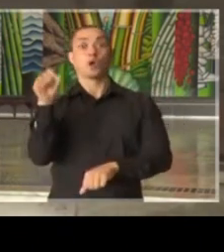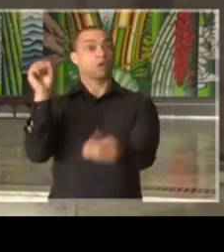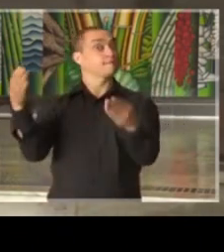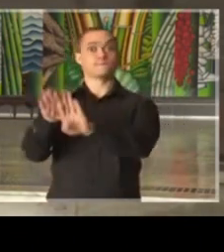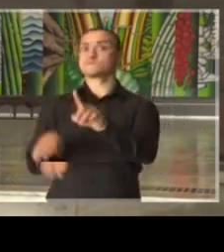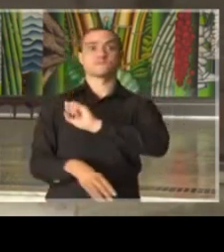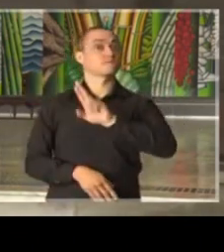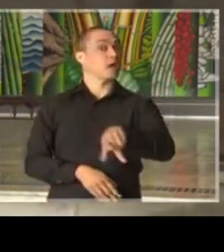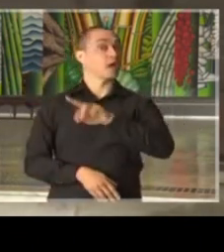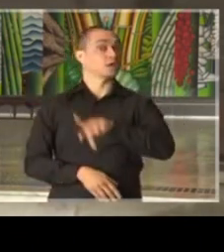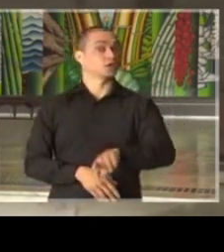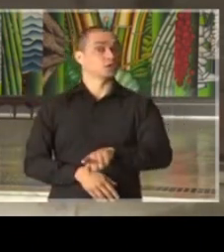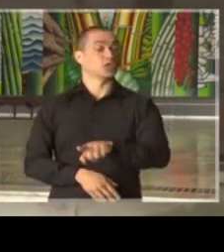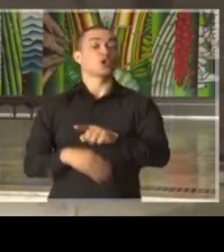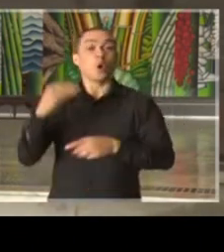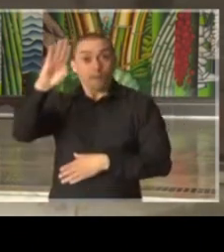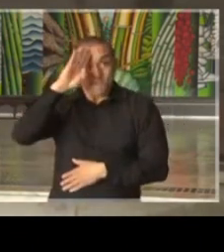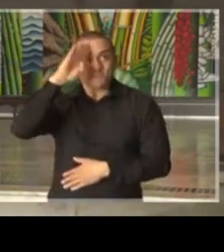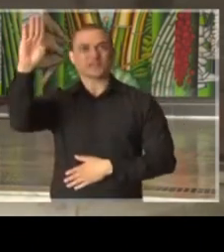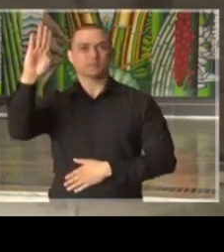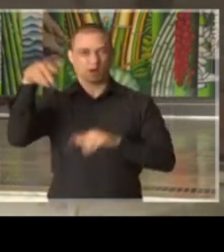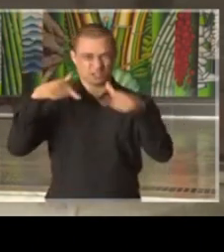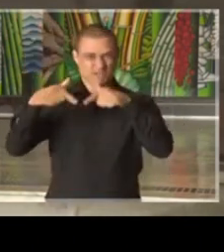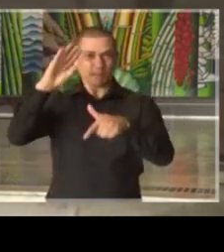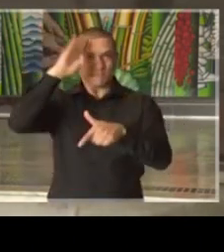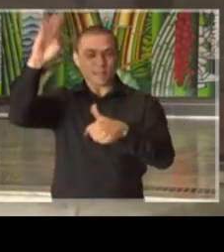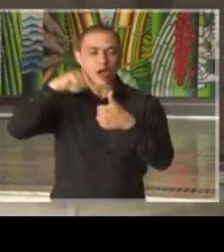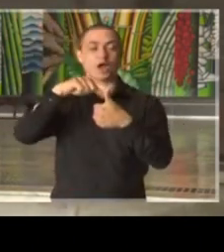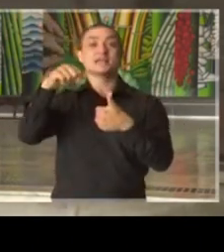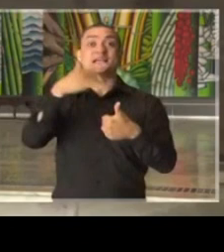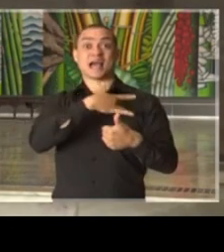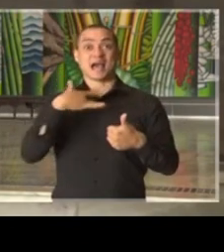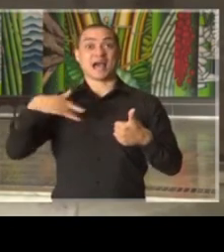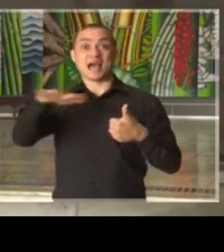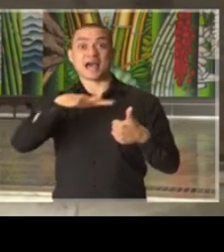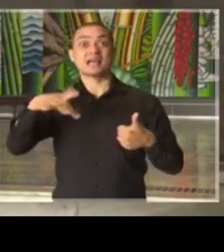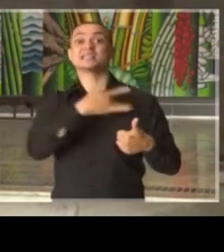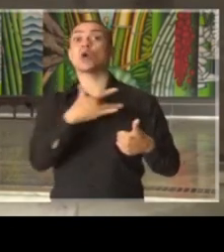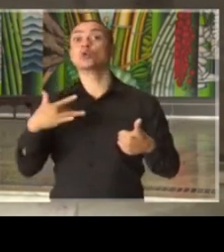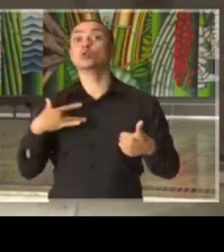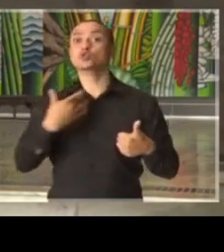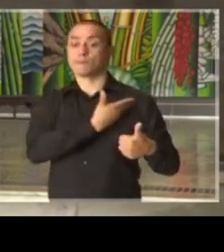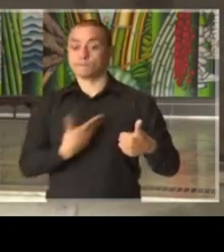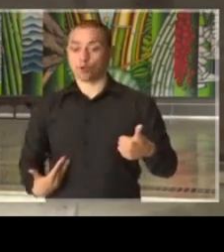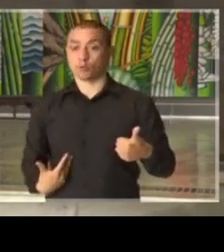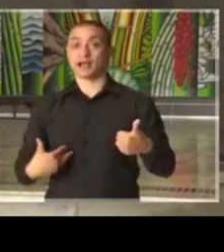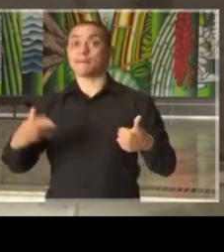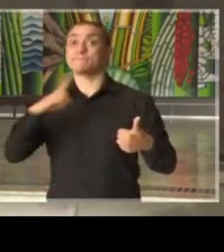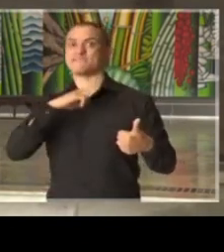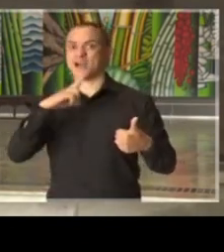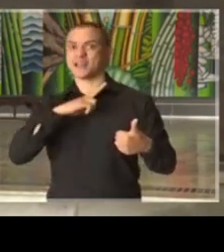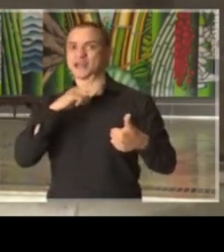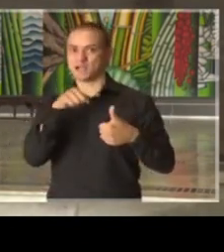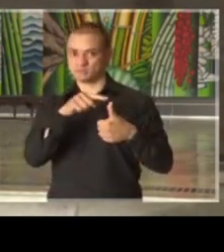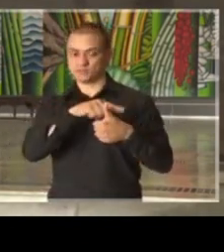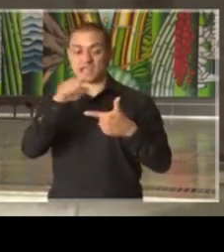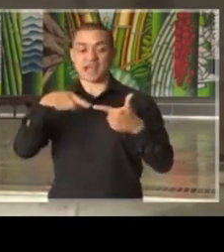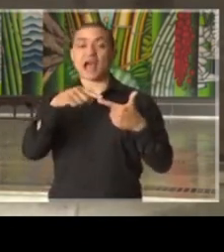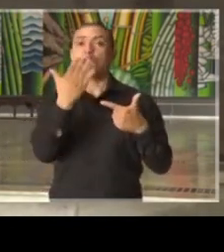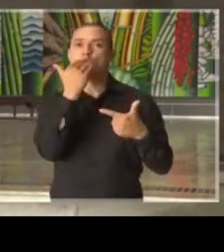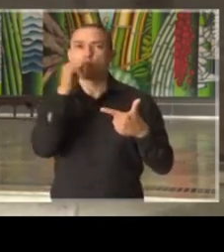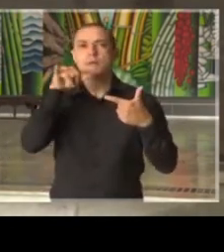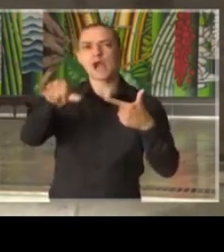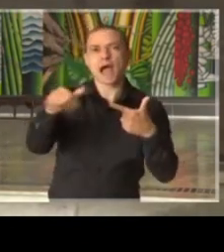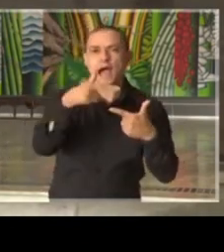Repito, serviços essenciais na área de saúde pública, saúde privada, alimentação,